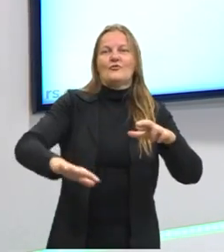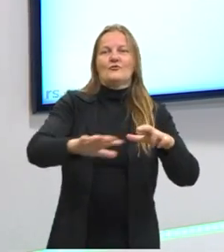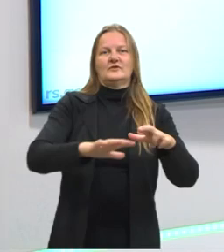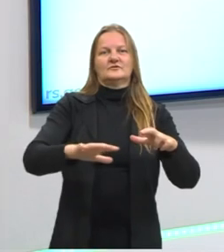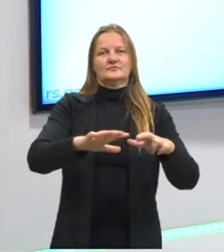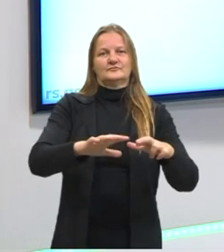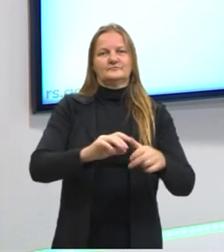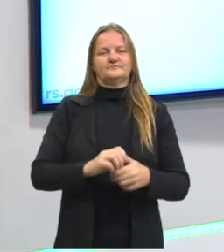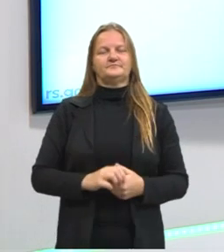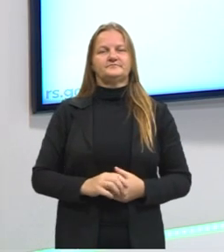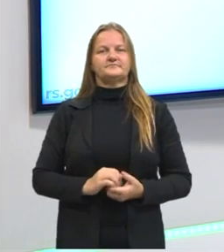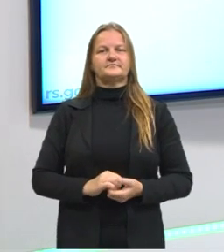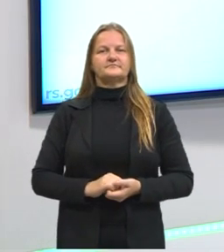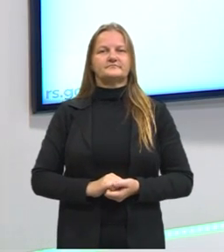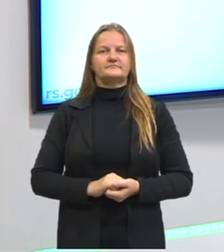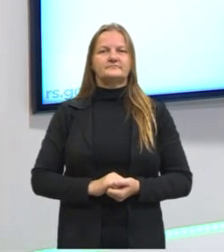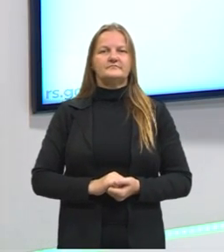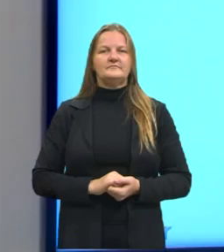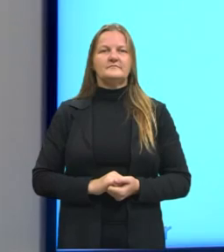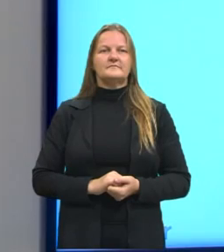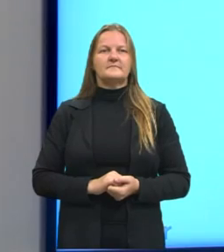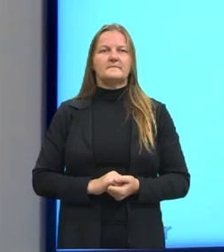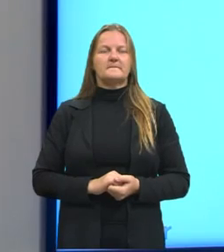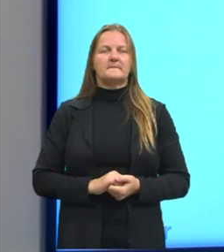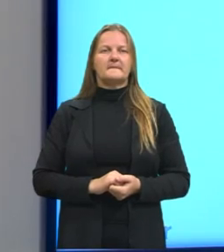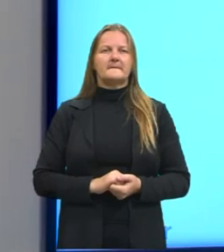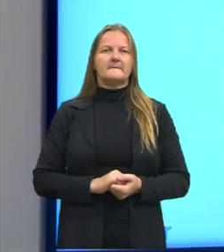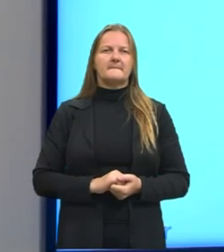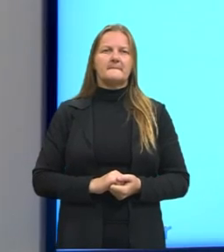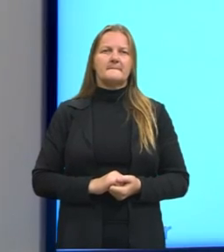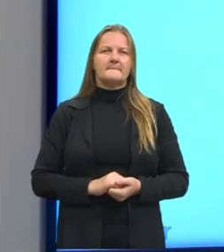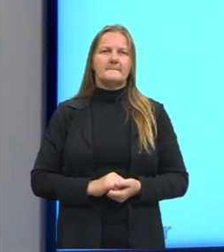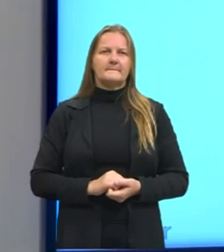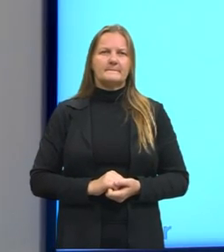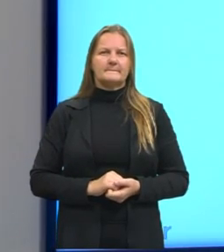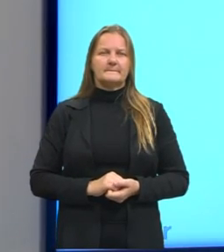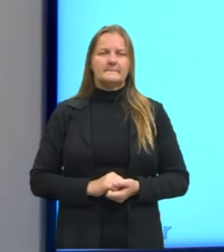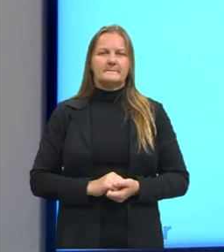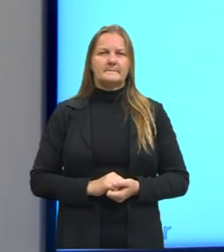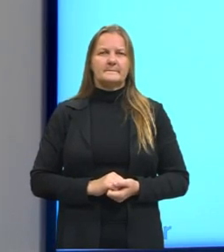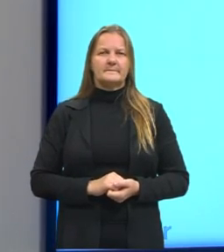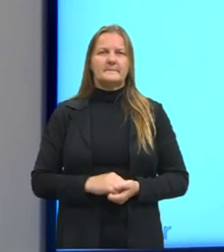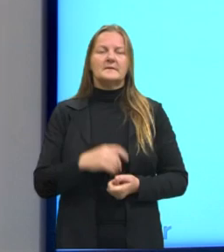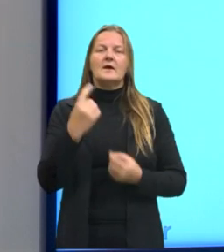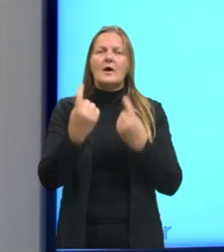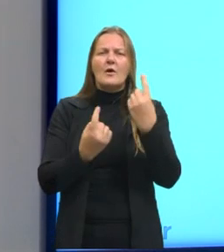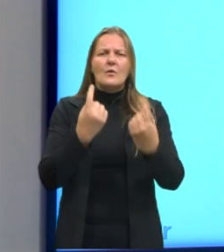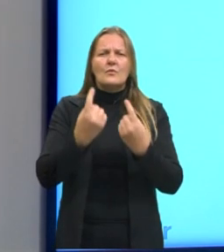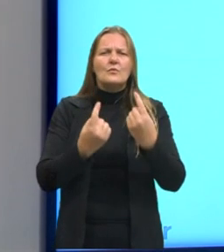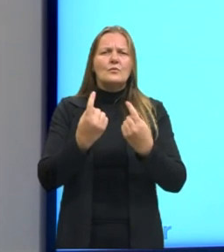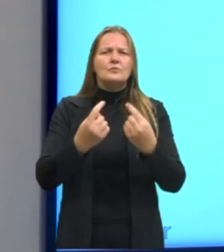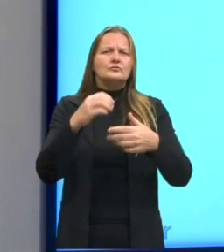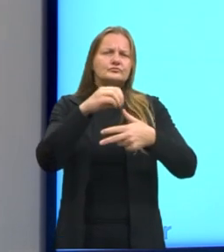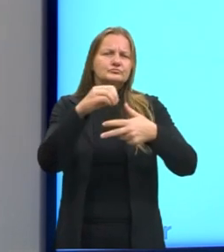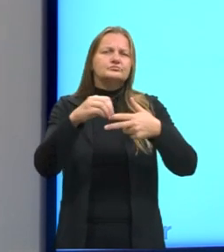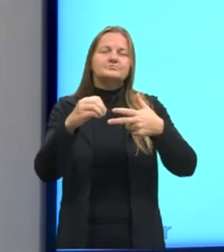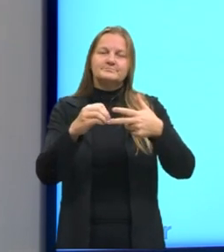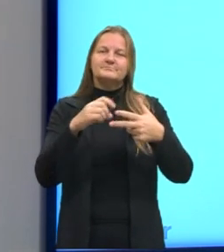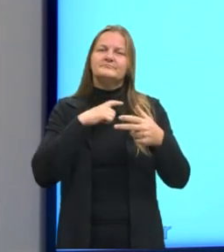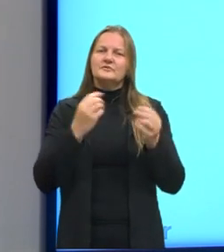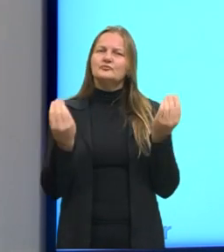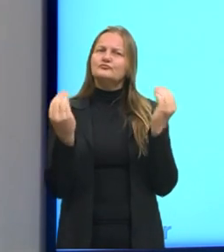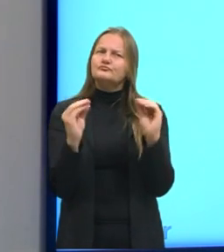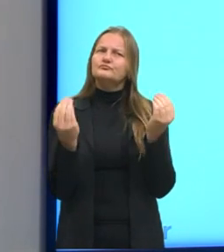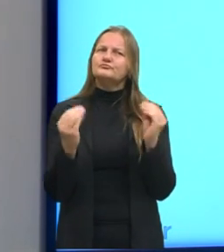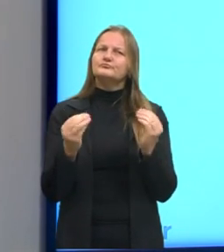-americana. Então, gente, nós temos a questão, questões que já apareceram ali no Enem e que trouxeram Machu